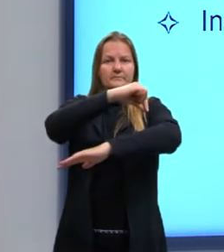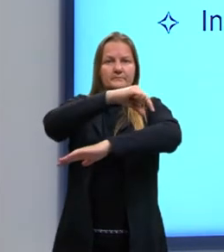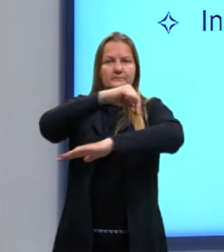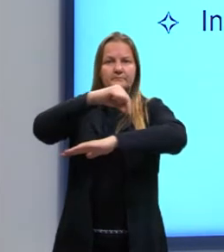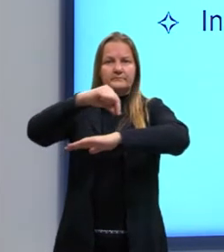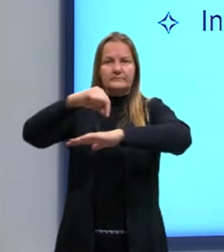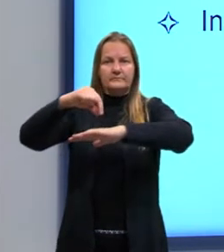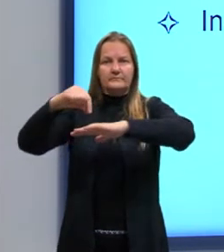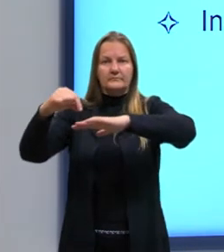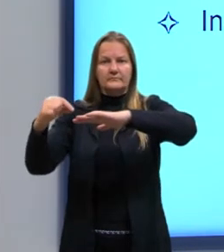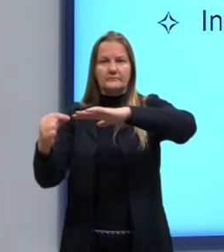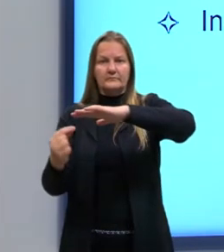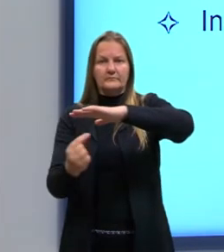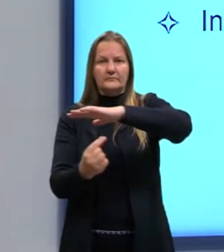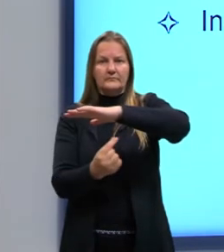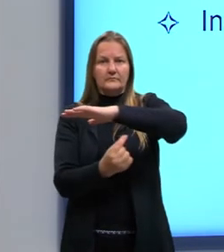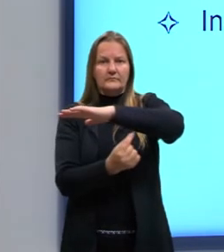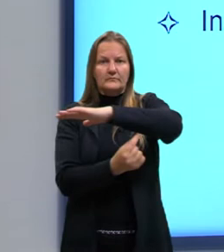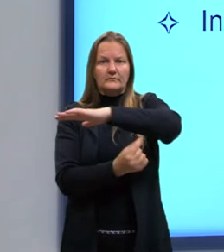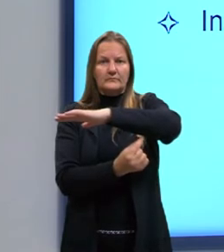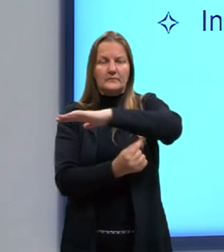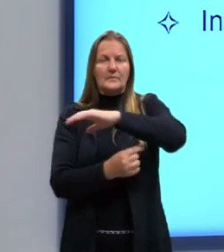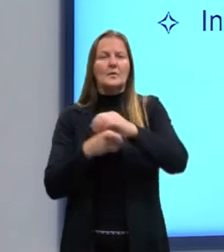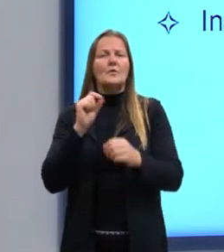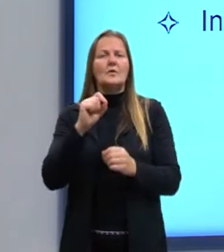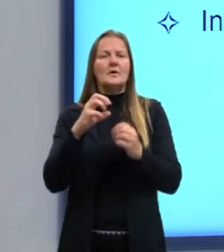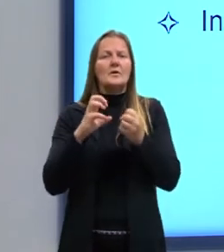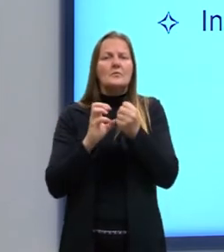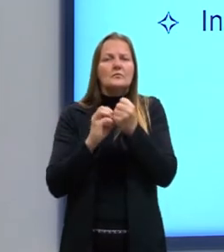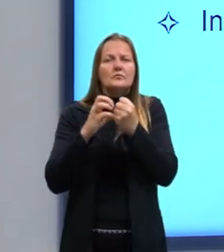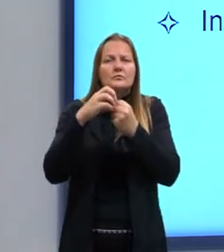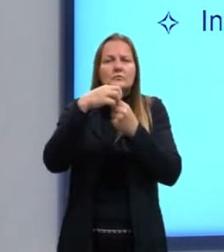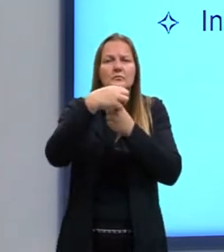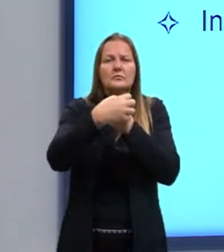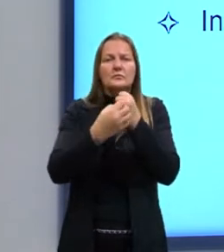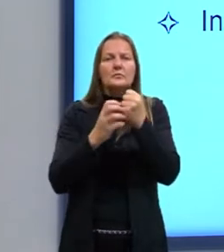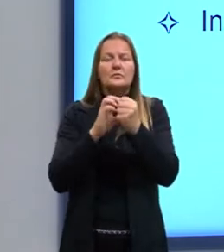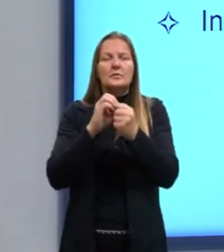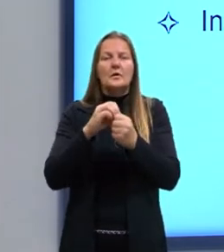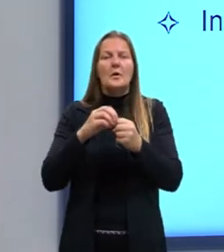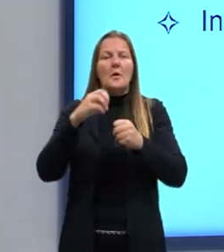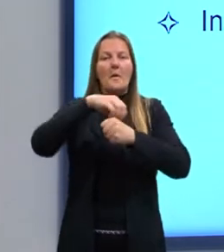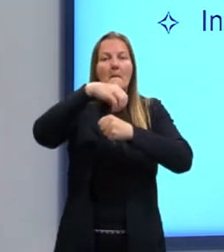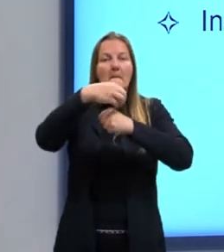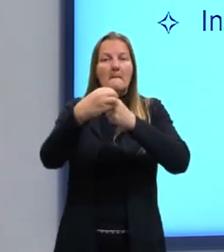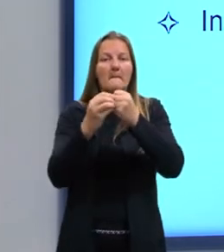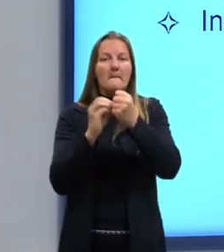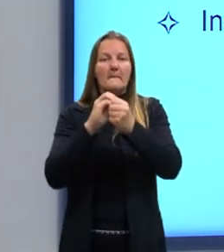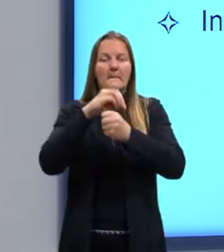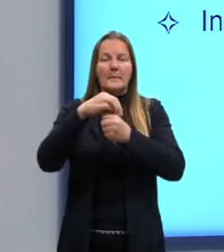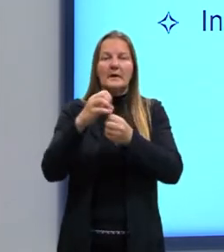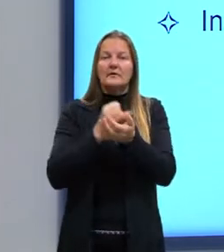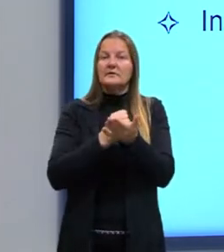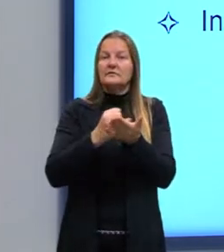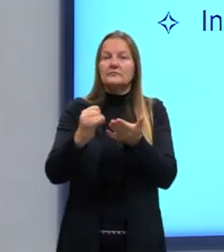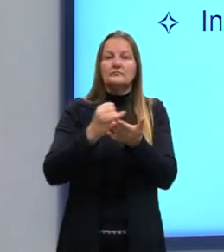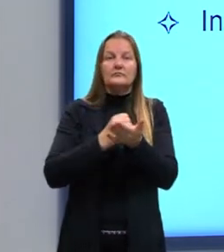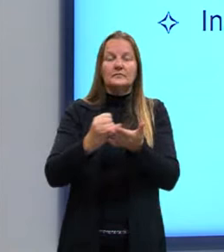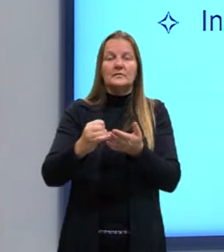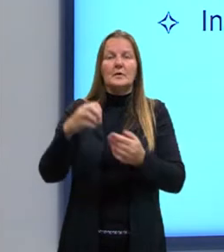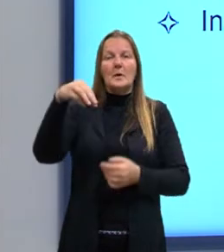a energia obtida pela oxidação de moléculas inorgânicas, como